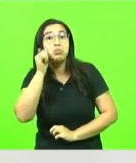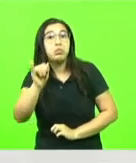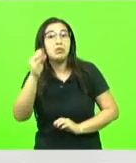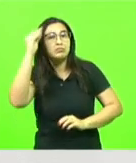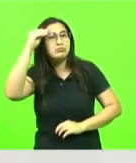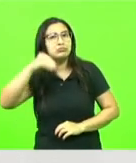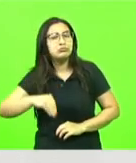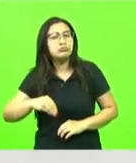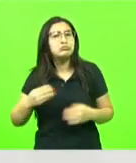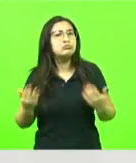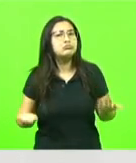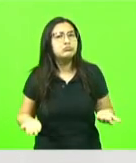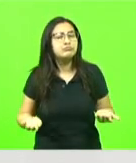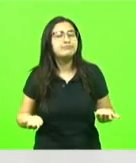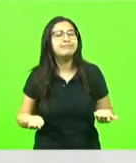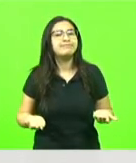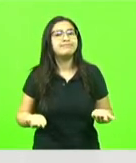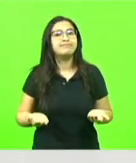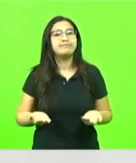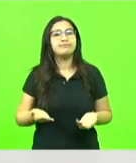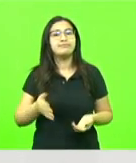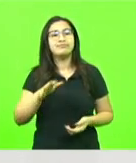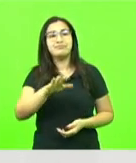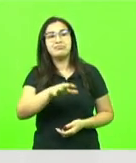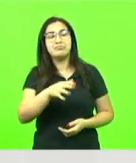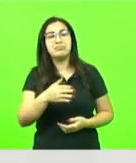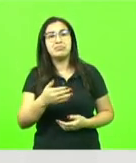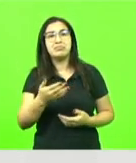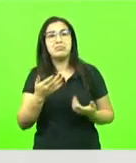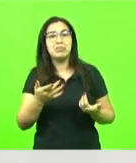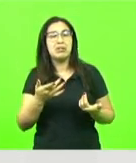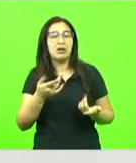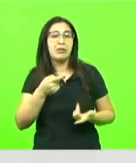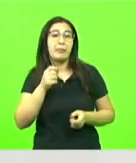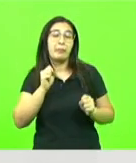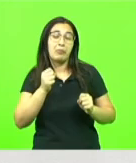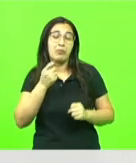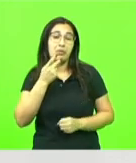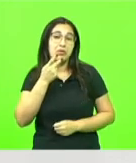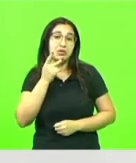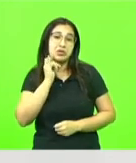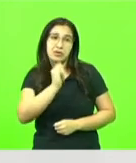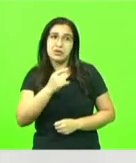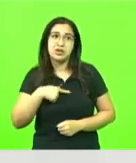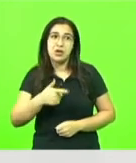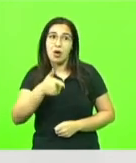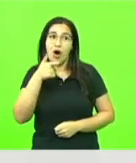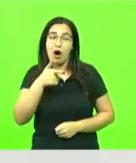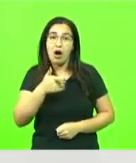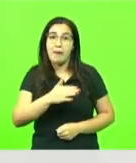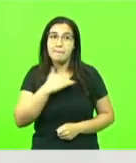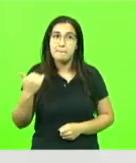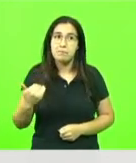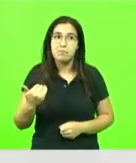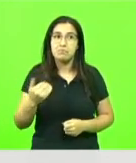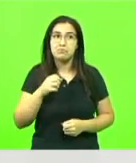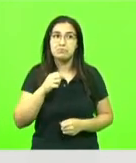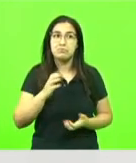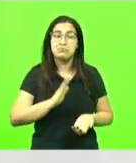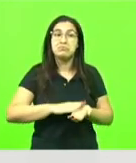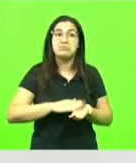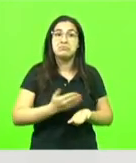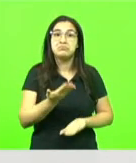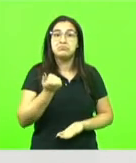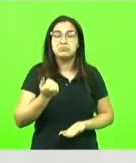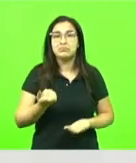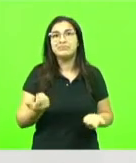ser física, basta ele dizer me deixa o portão que eu te mato, ele entrega o portão, passa a concorrer então